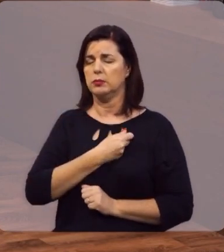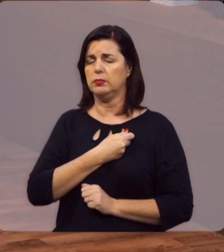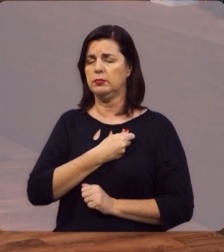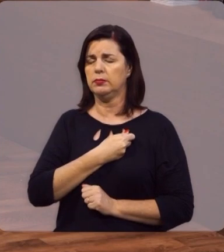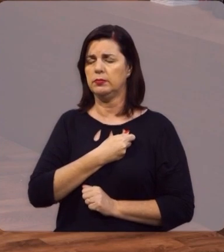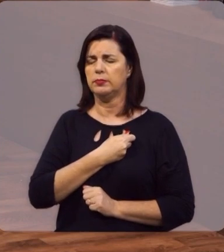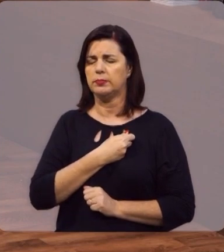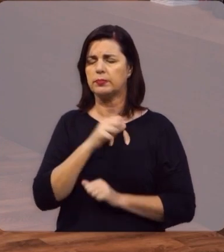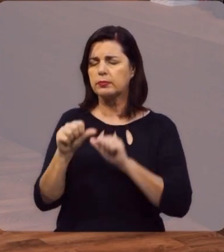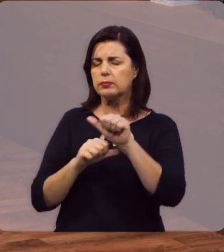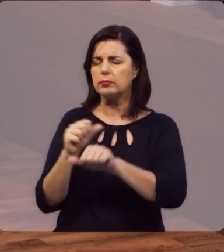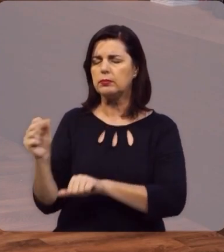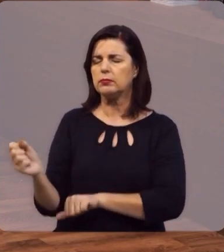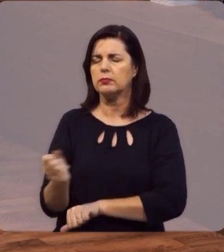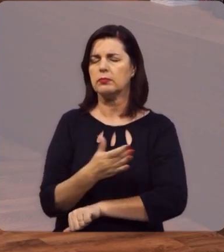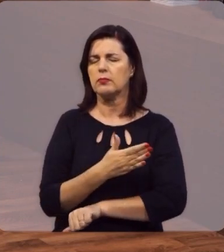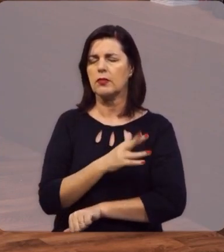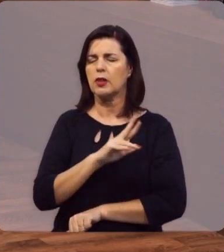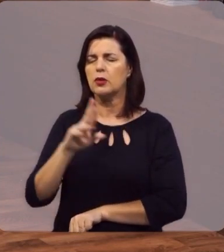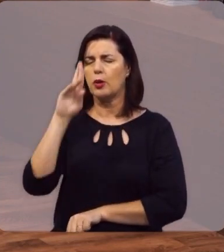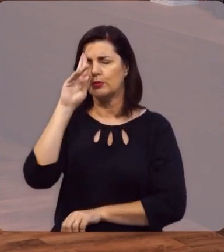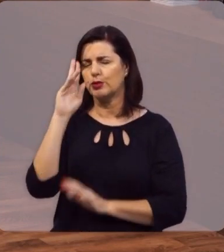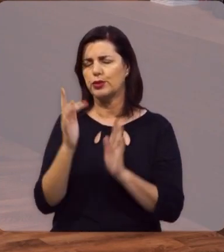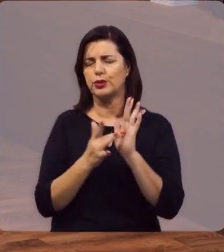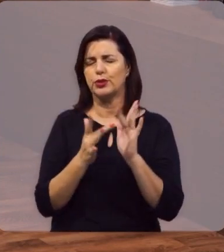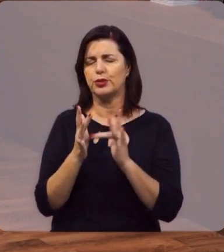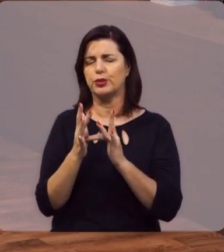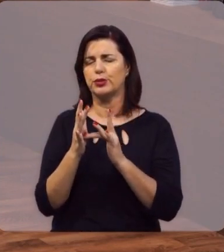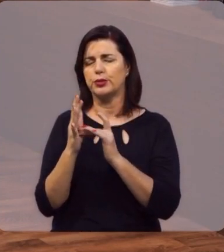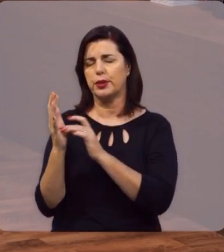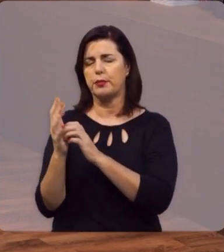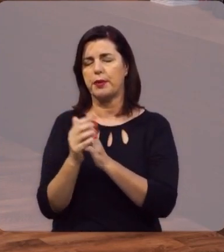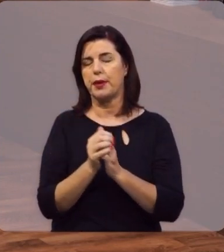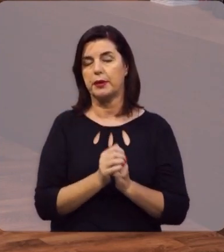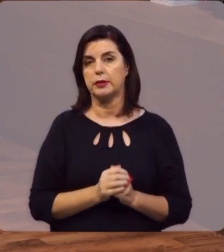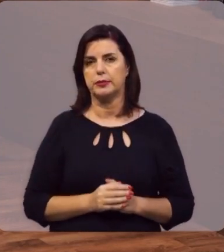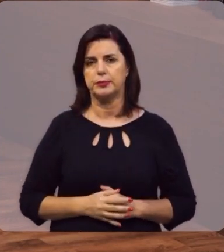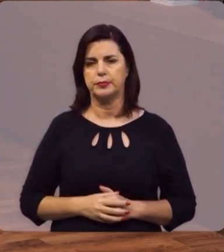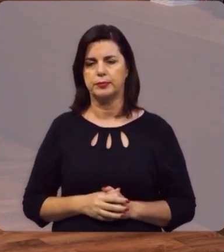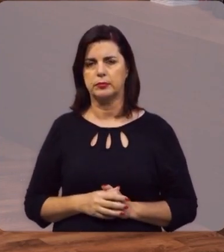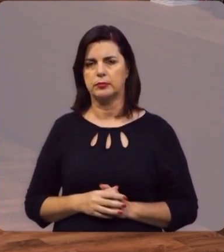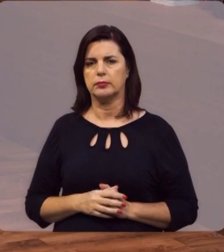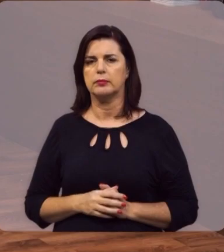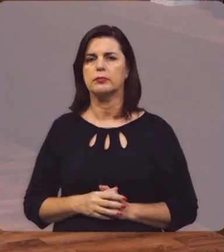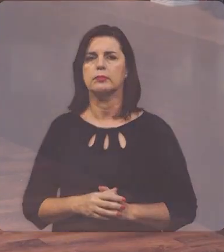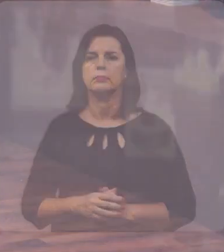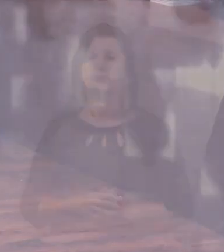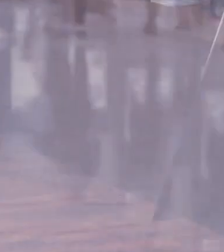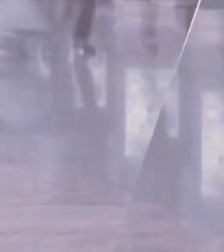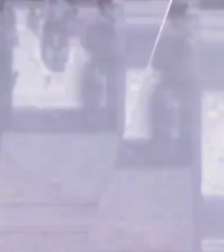salvos, e também restaurados, em nome de Jesus, amém.